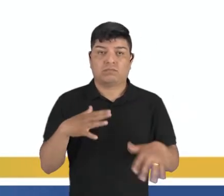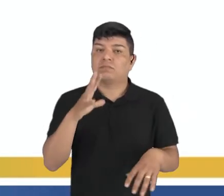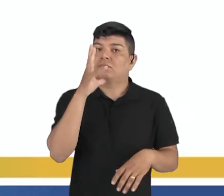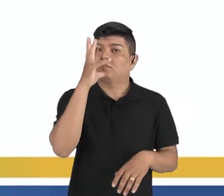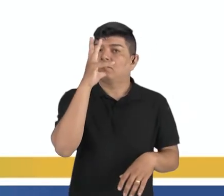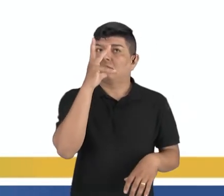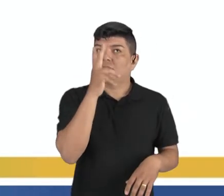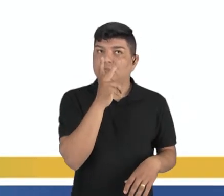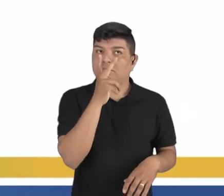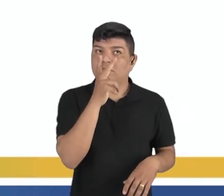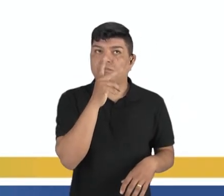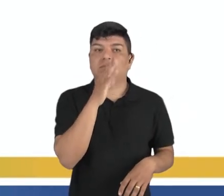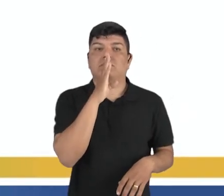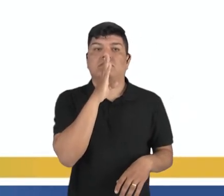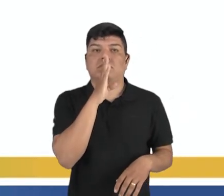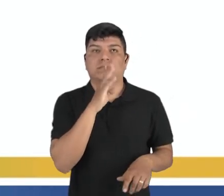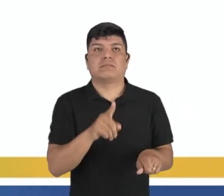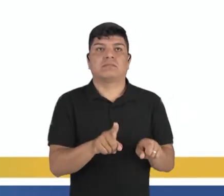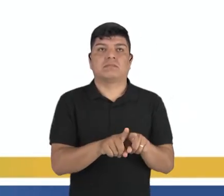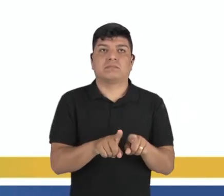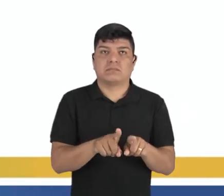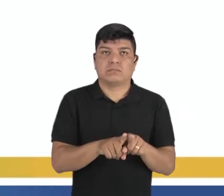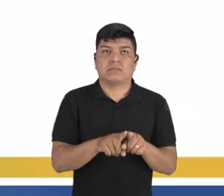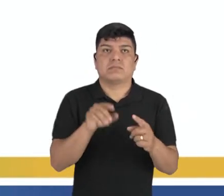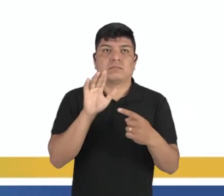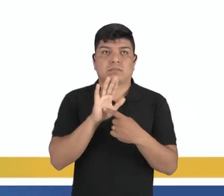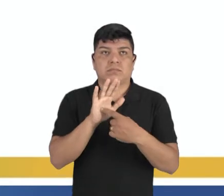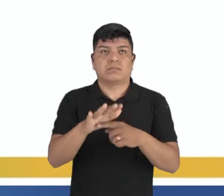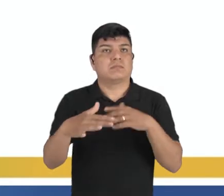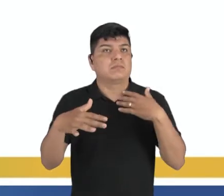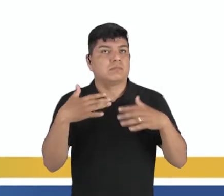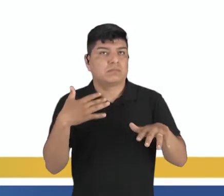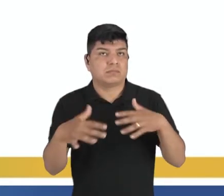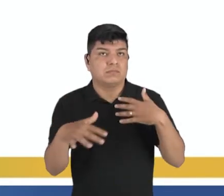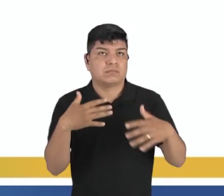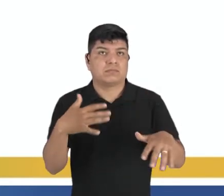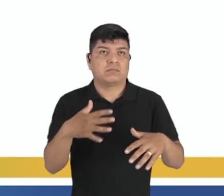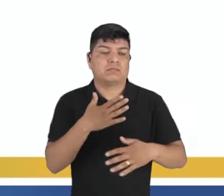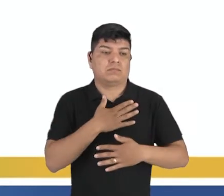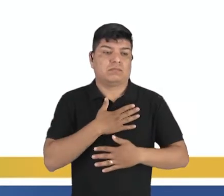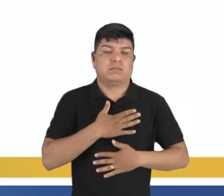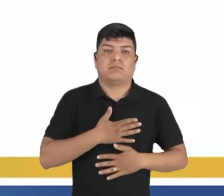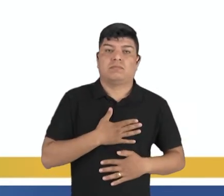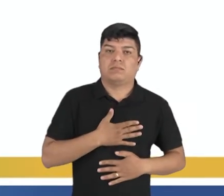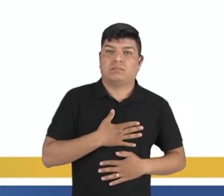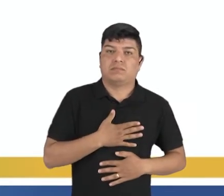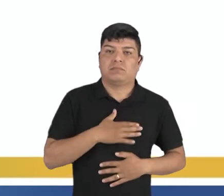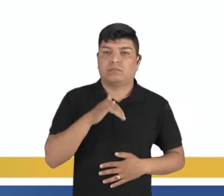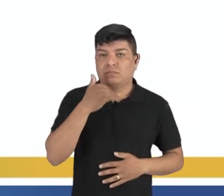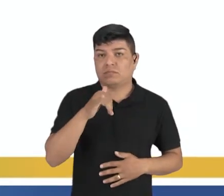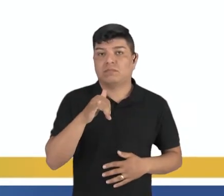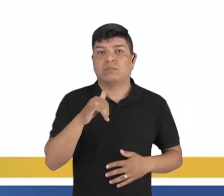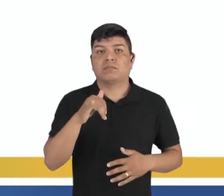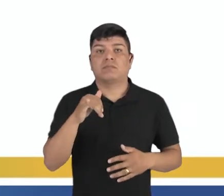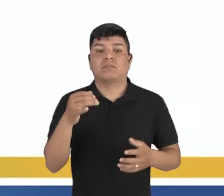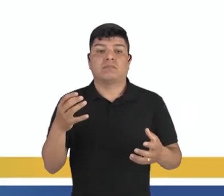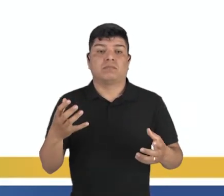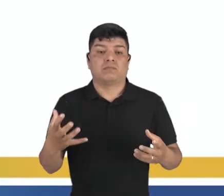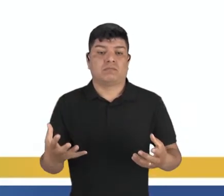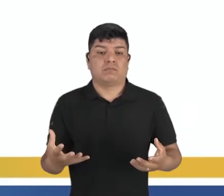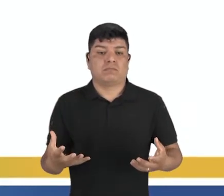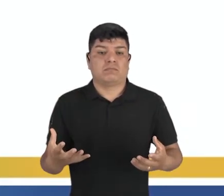e em silêncio, proporcionando a movimentação da energia do corpo e estimulando a consciência